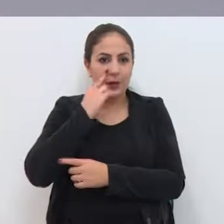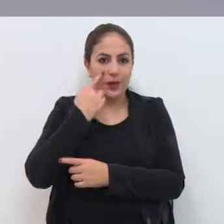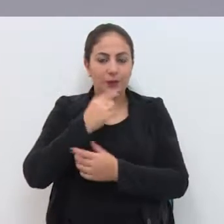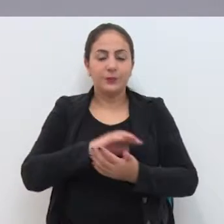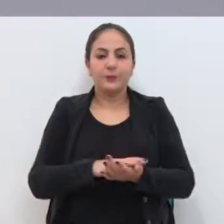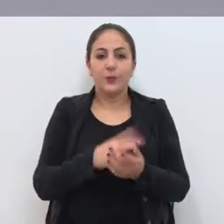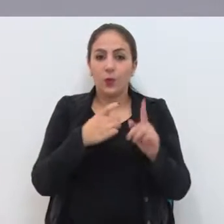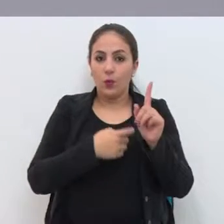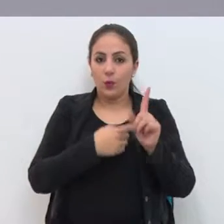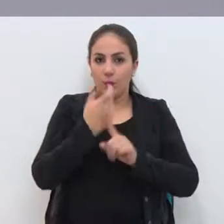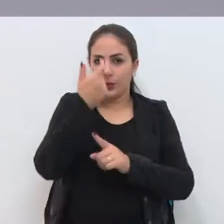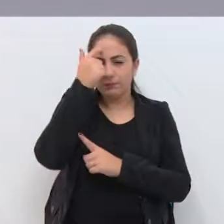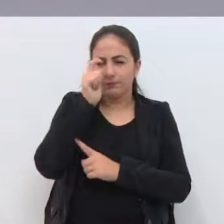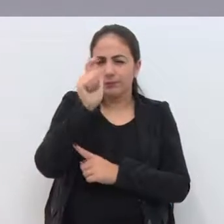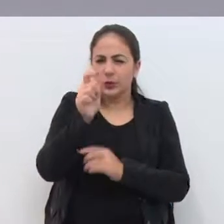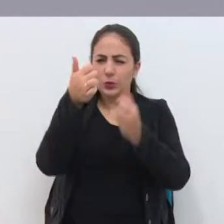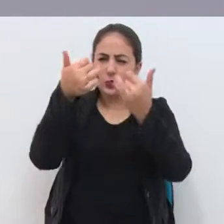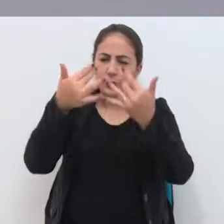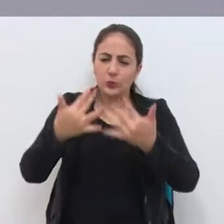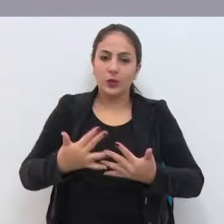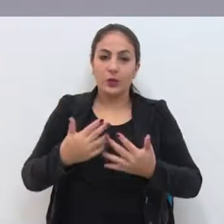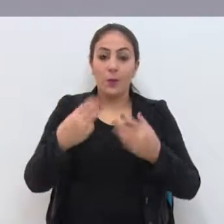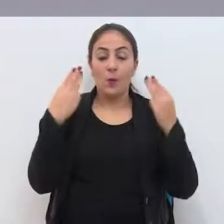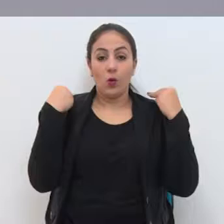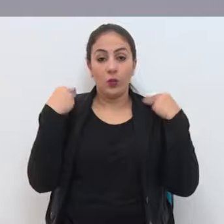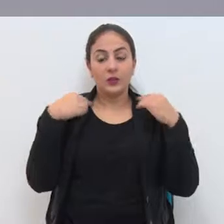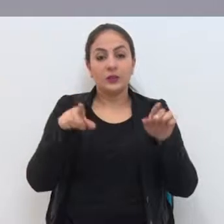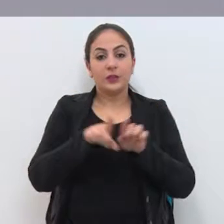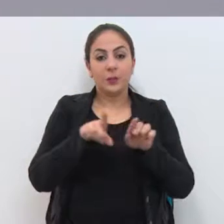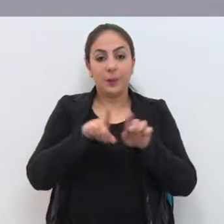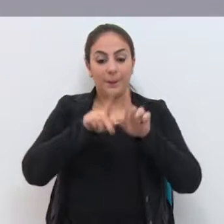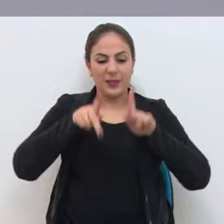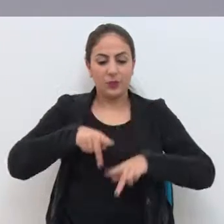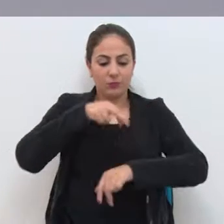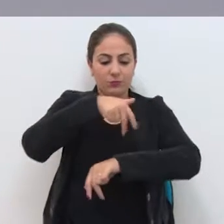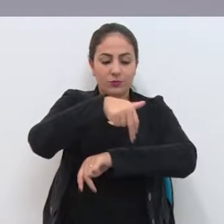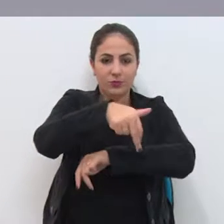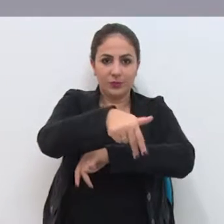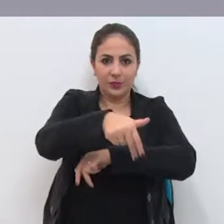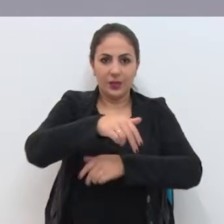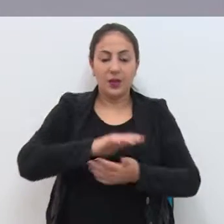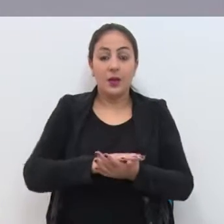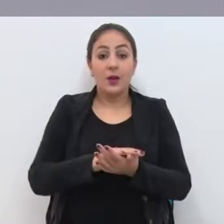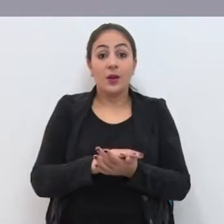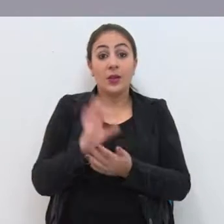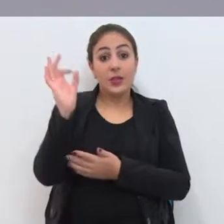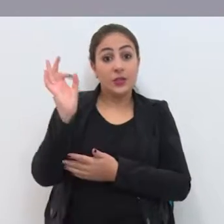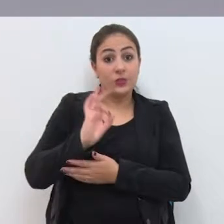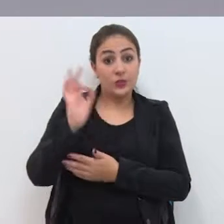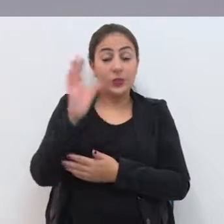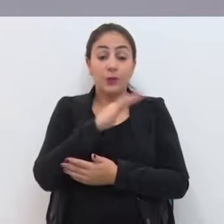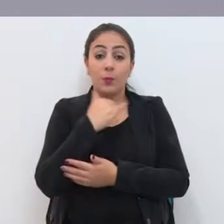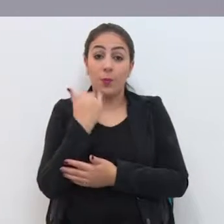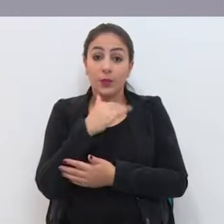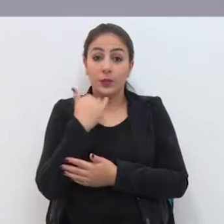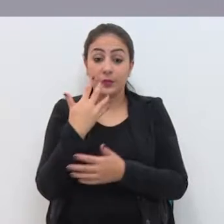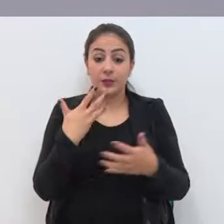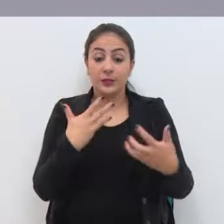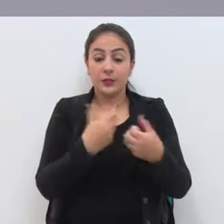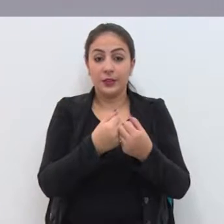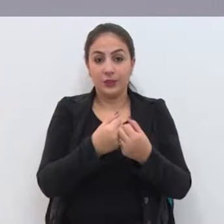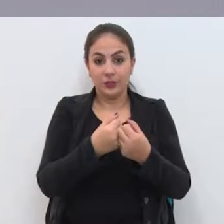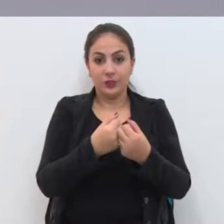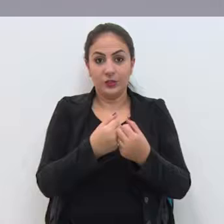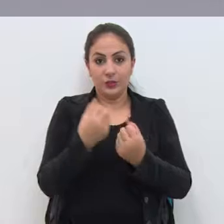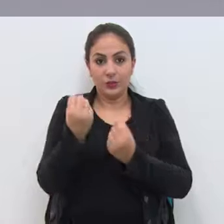O mês é de conscientização de motoristas e pedestres para o alto índice de mortos e feridos no trânsito.